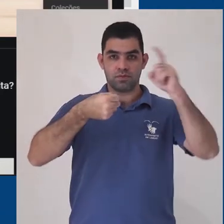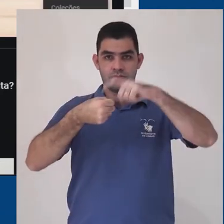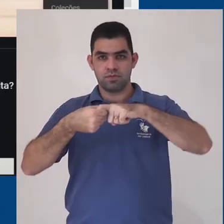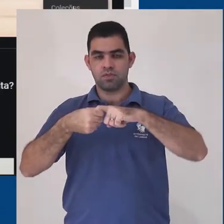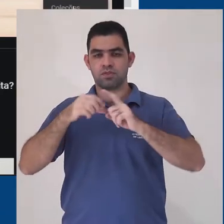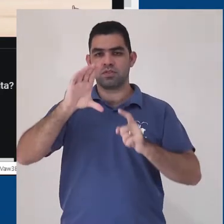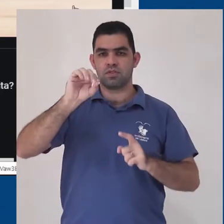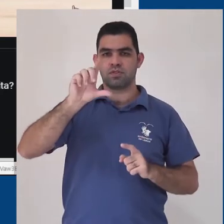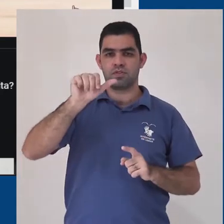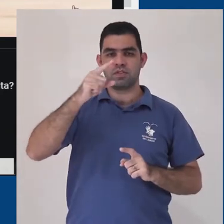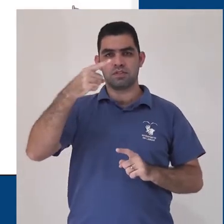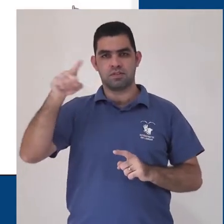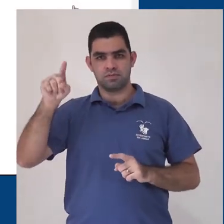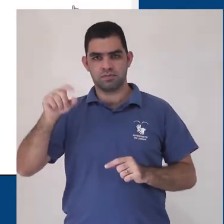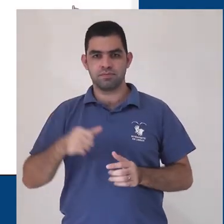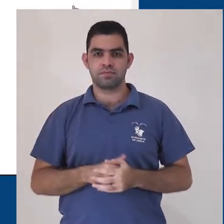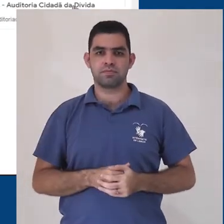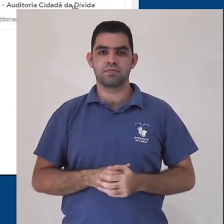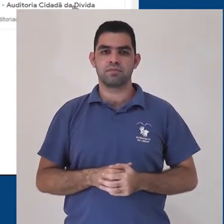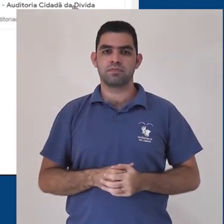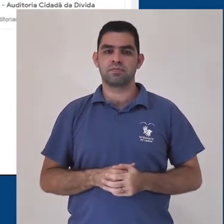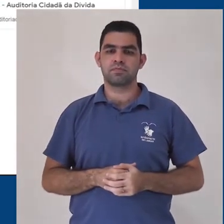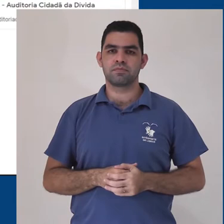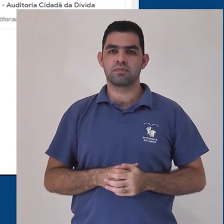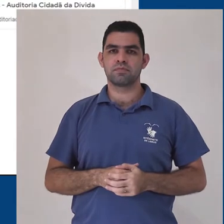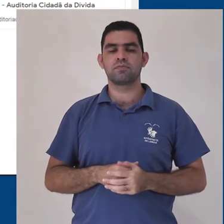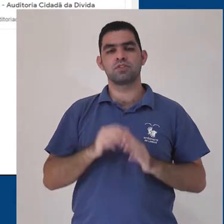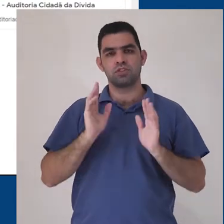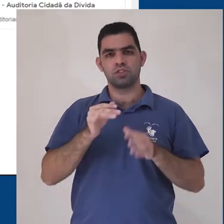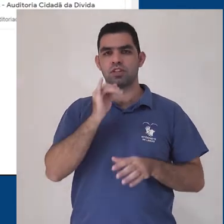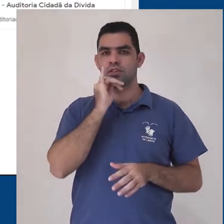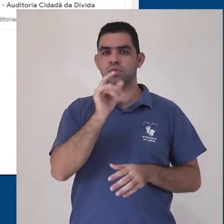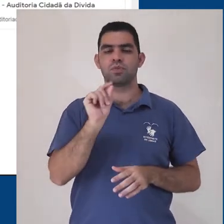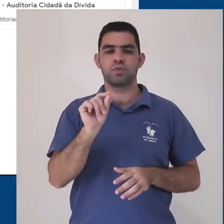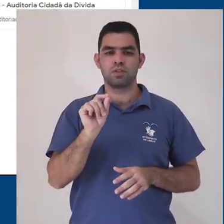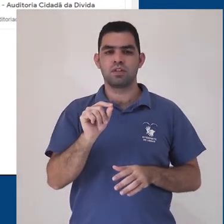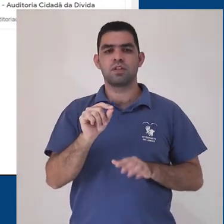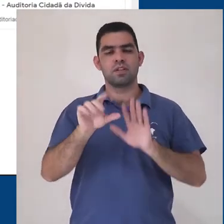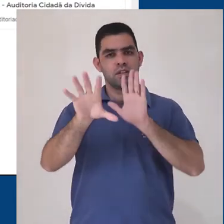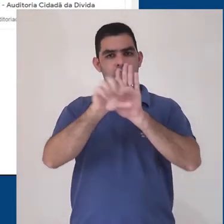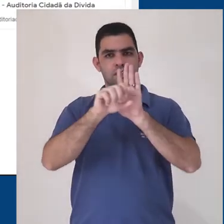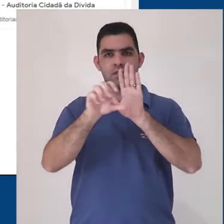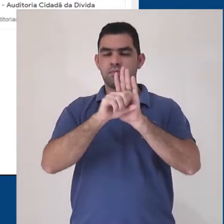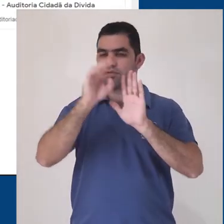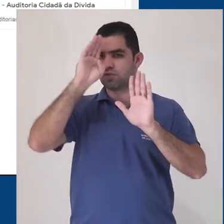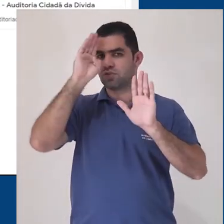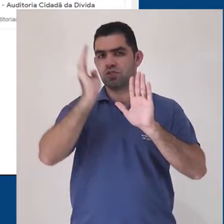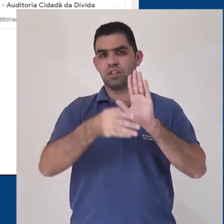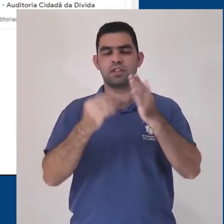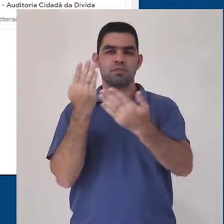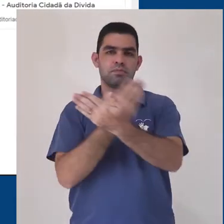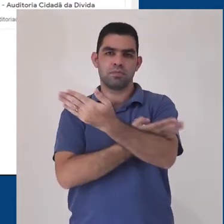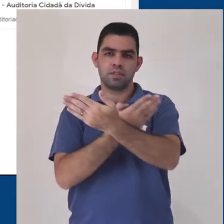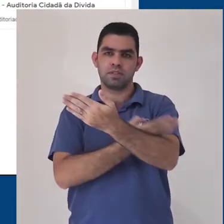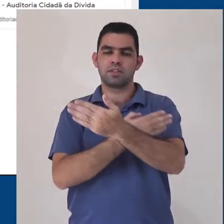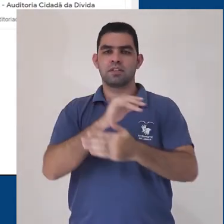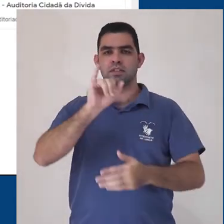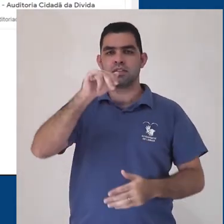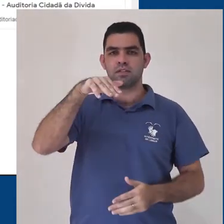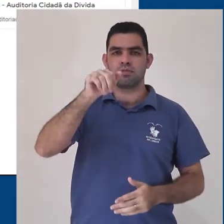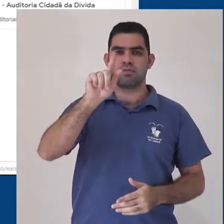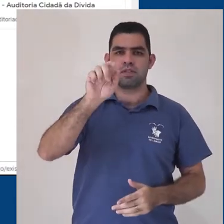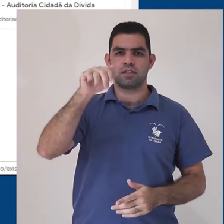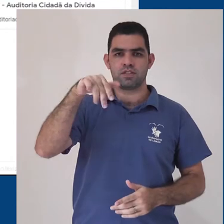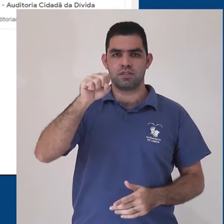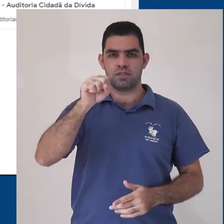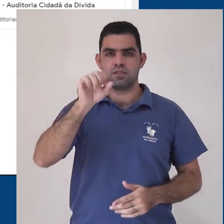e retornamos para o aplicativo coleções. Como mencionado, as imagens salvas estarão na pasta imagens favoritas.